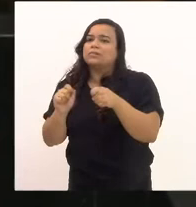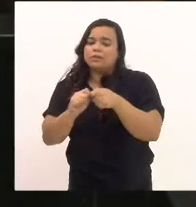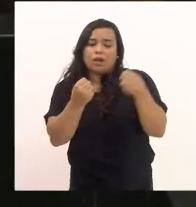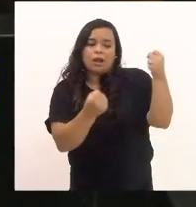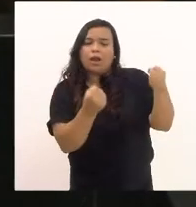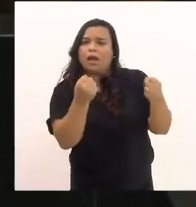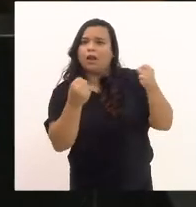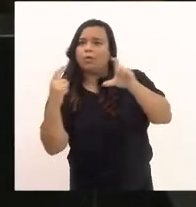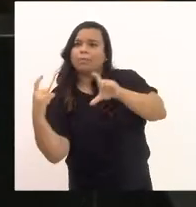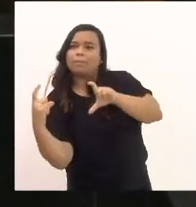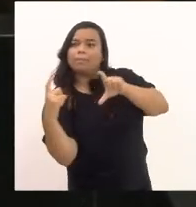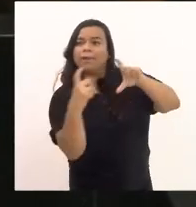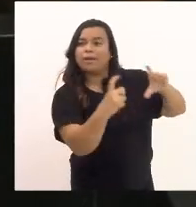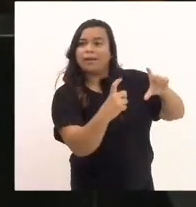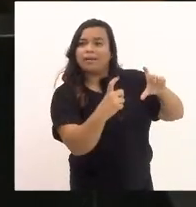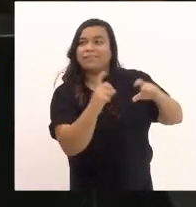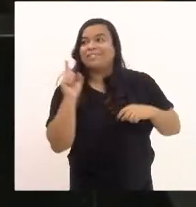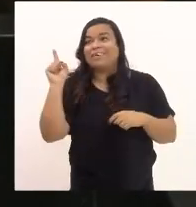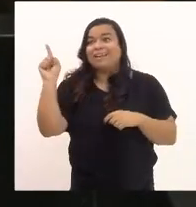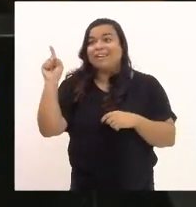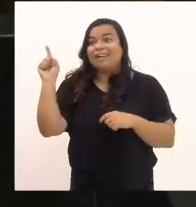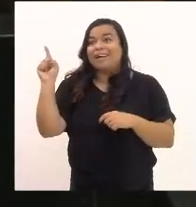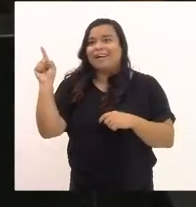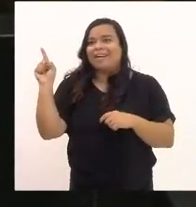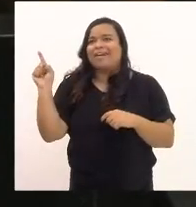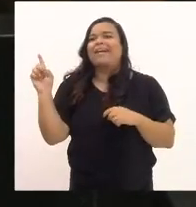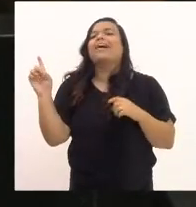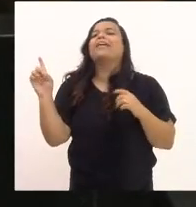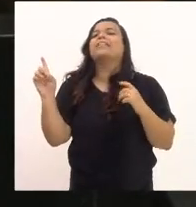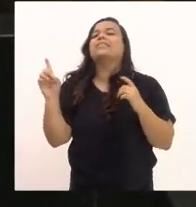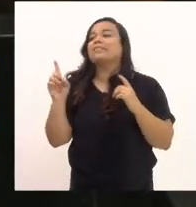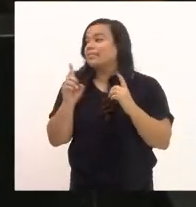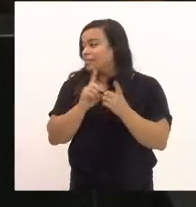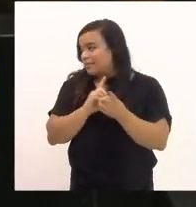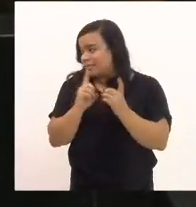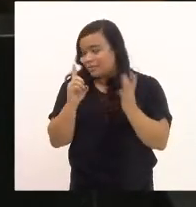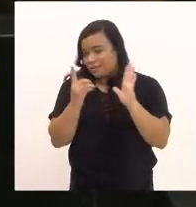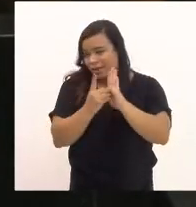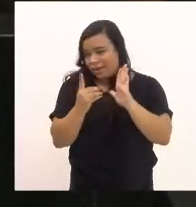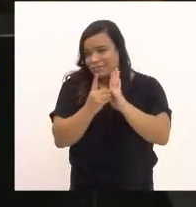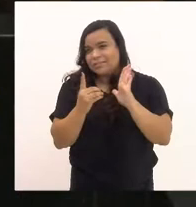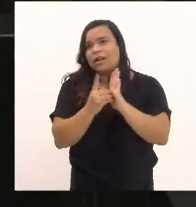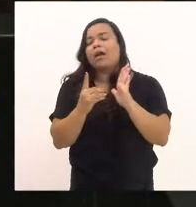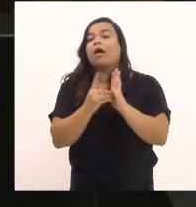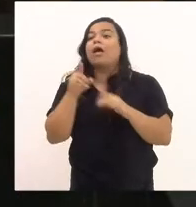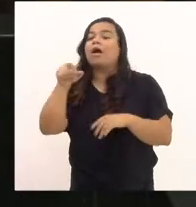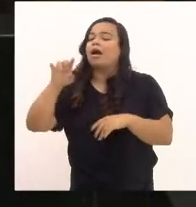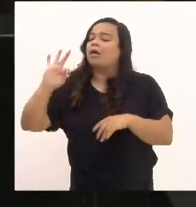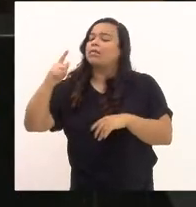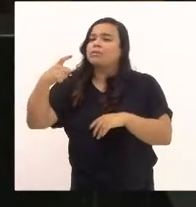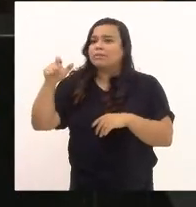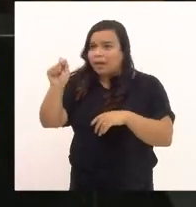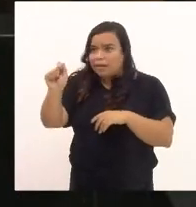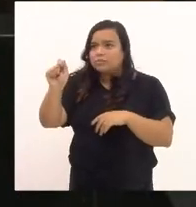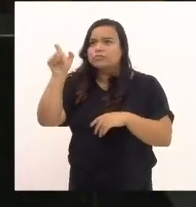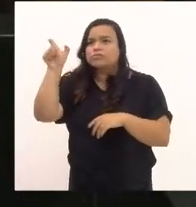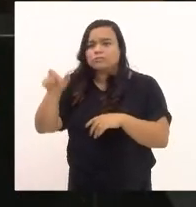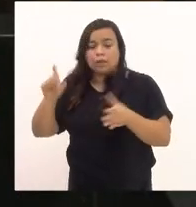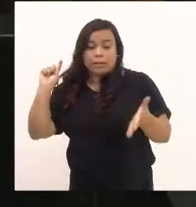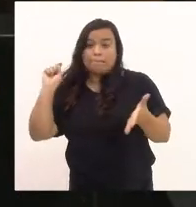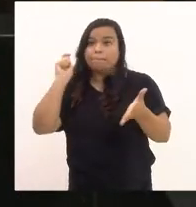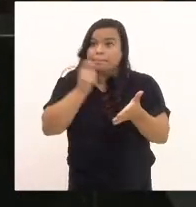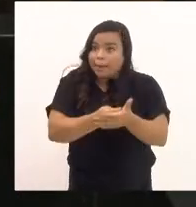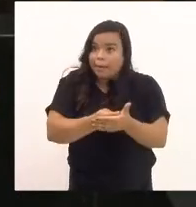veículo no Detran. Uma taxa que ele pagava, quando foi criada, para